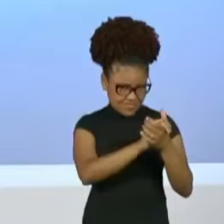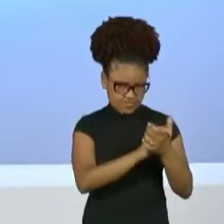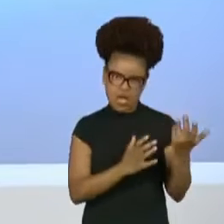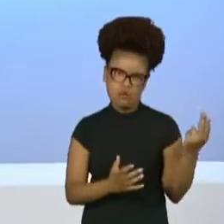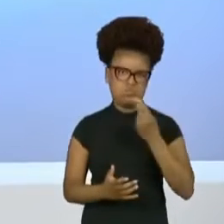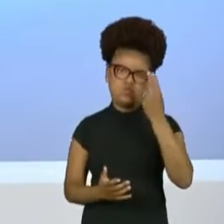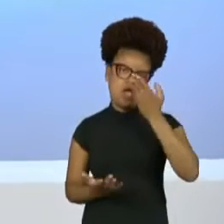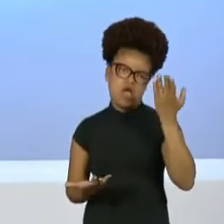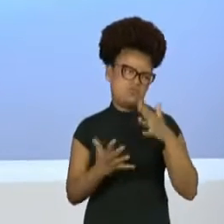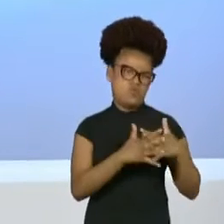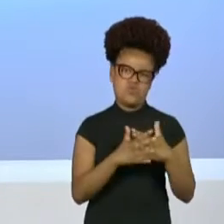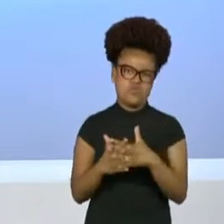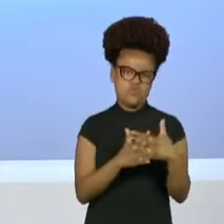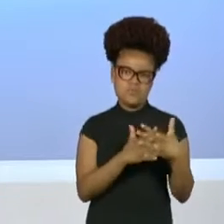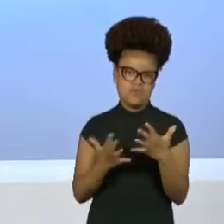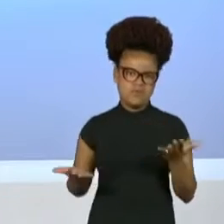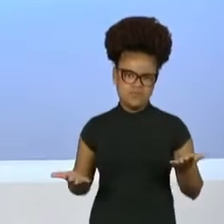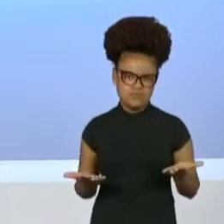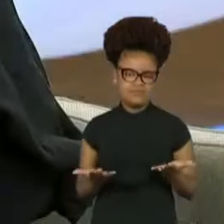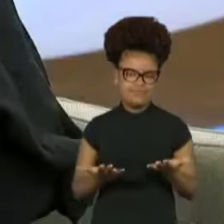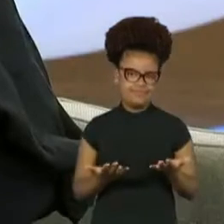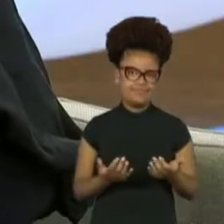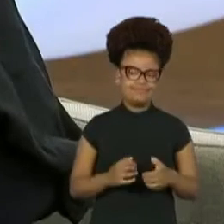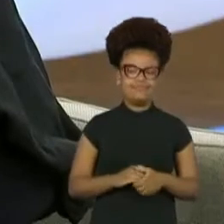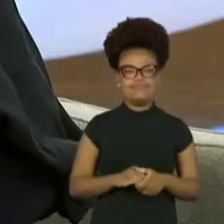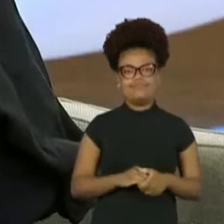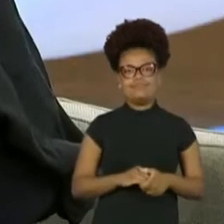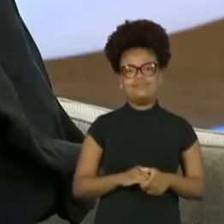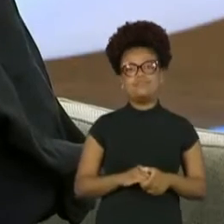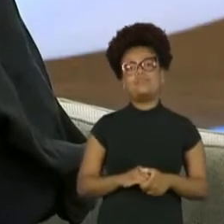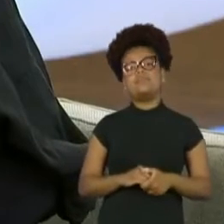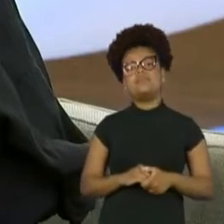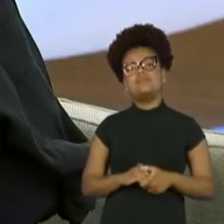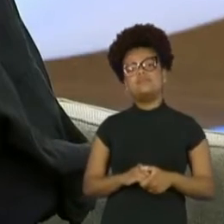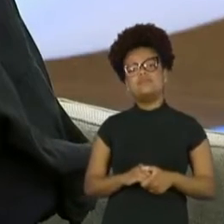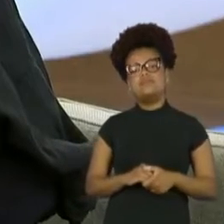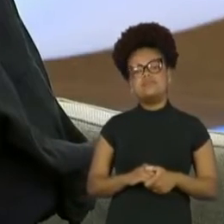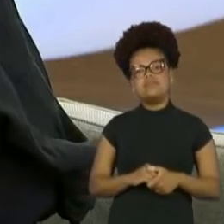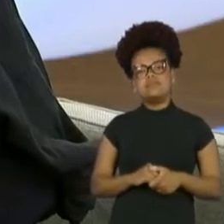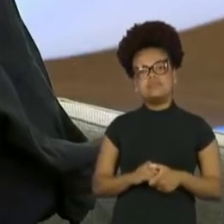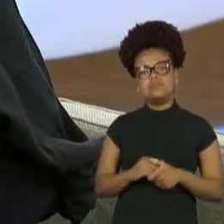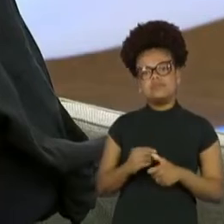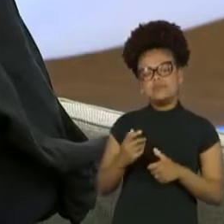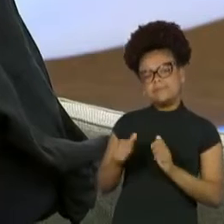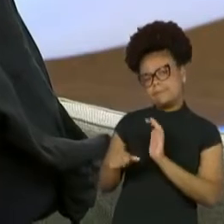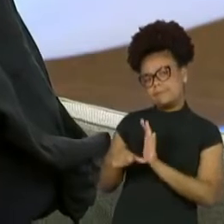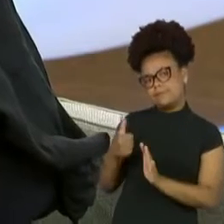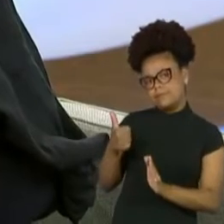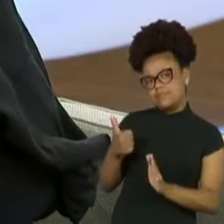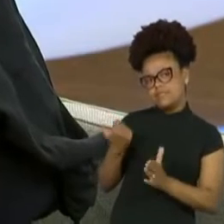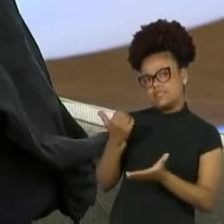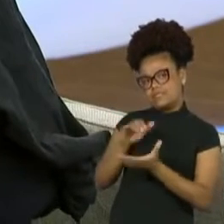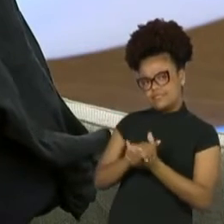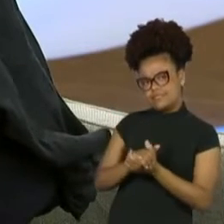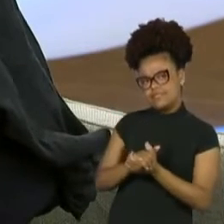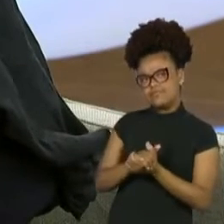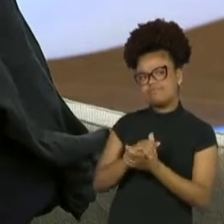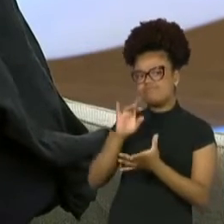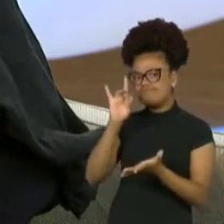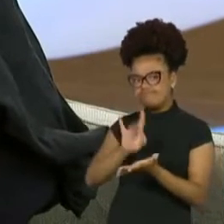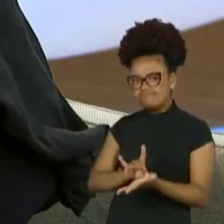ator dos cinco? Só o primeiro. O Ginaldo, o Ginaldo não.